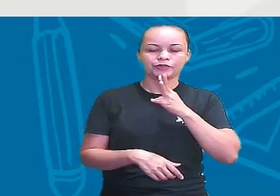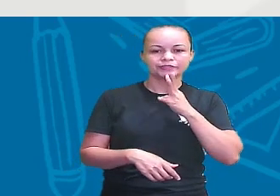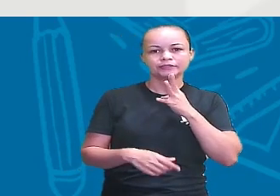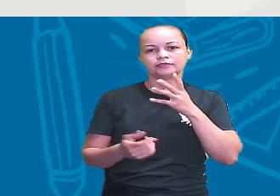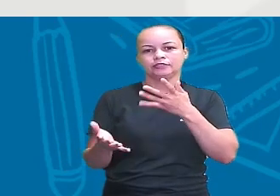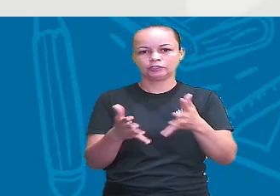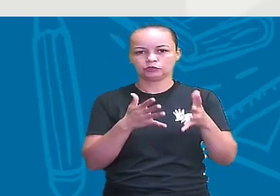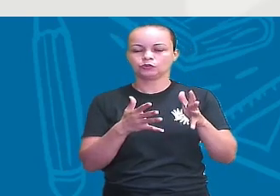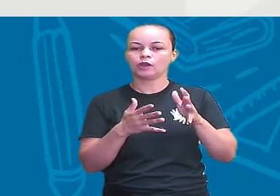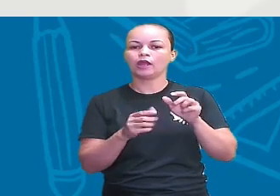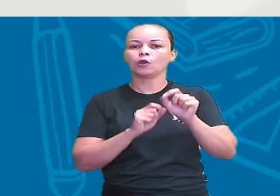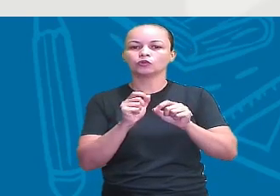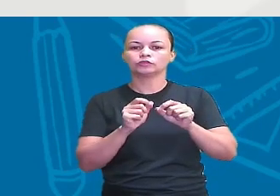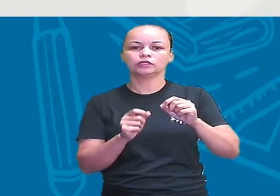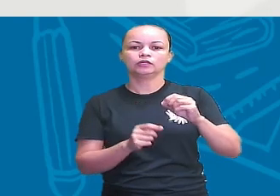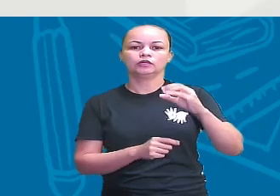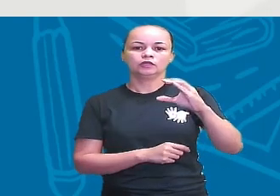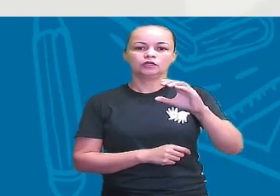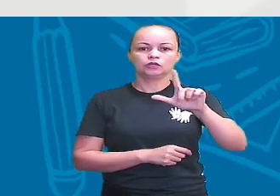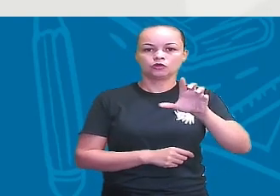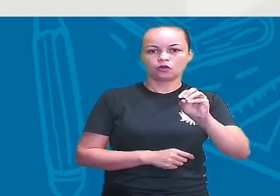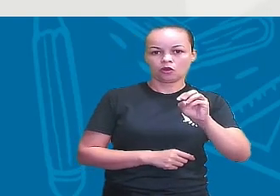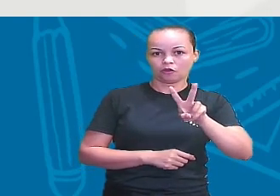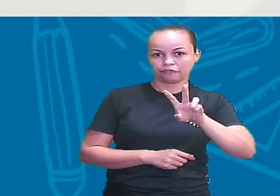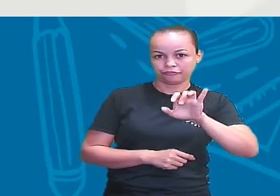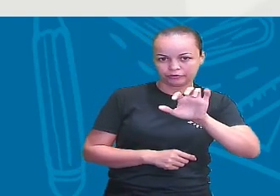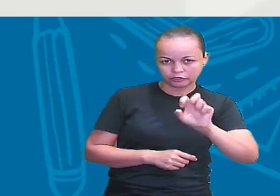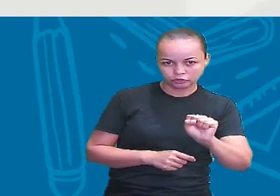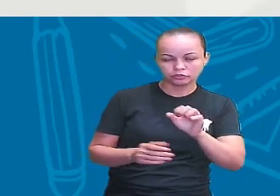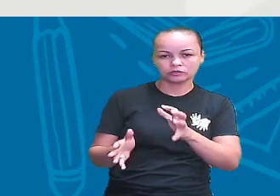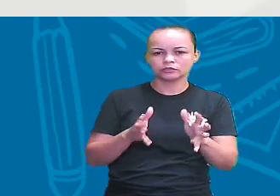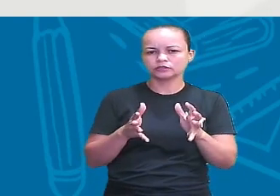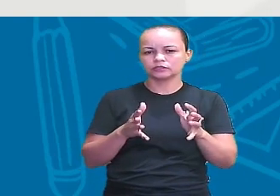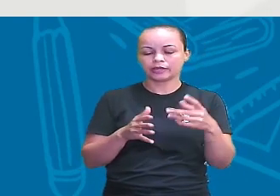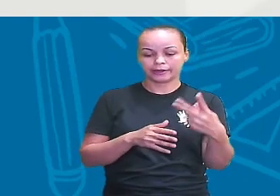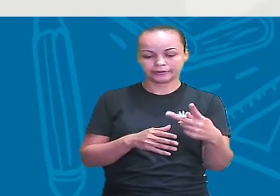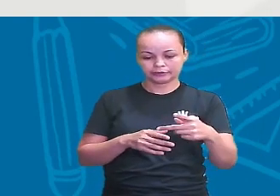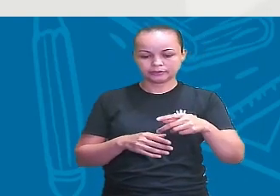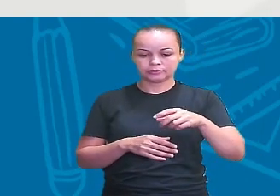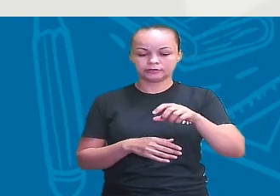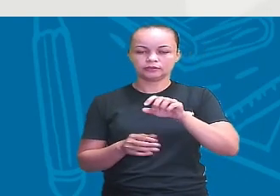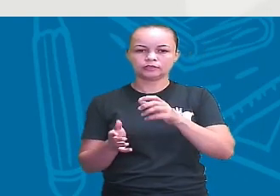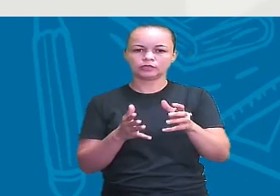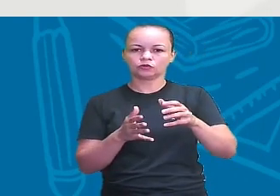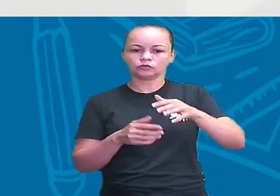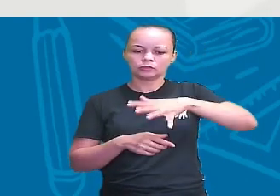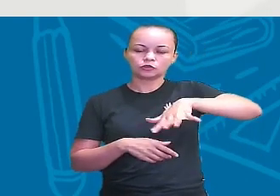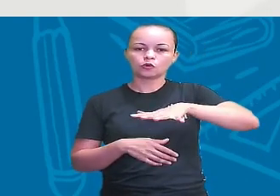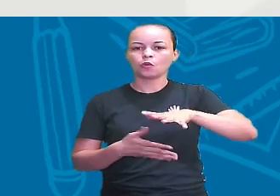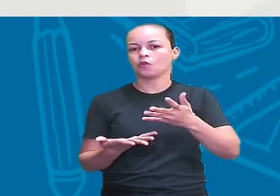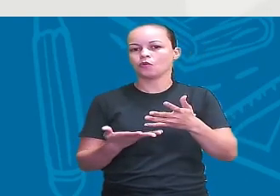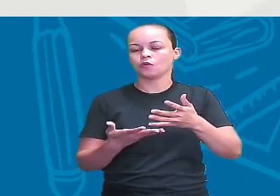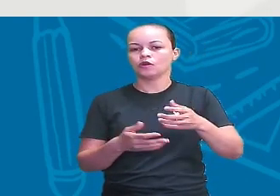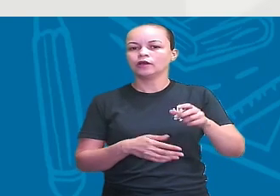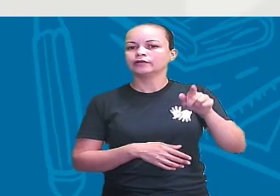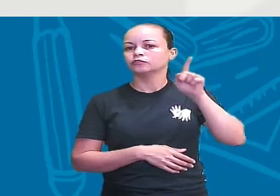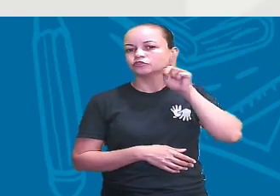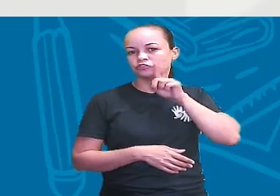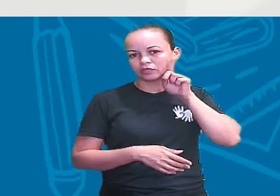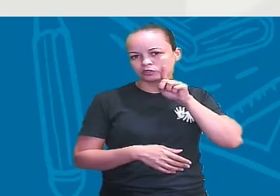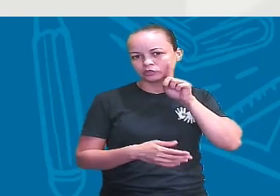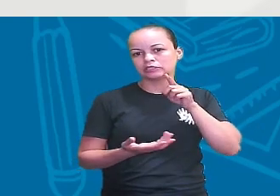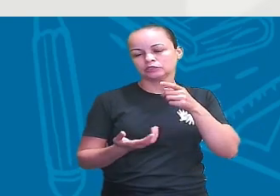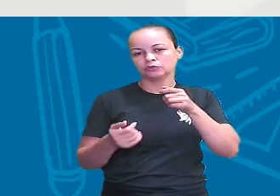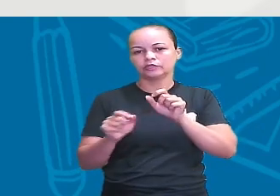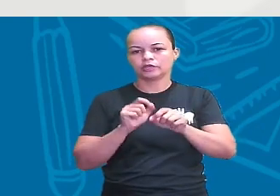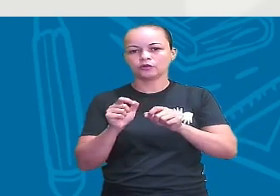Clóvis. E aí, esse sítio arqueológico de Clóvis, ele tá situado no Novo México, nos Estados Unidos da América,